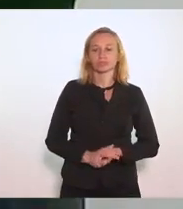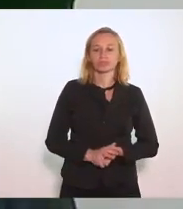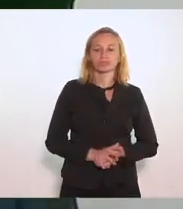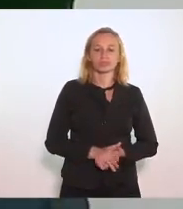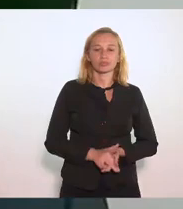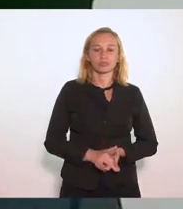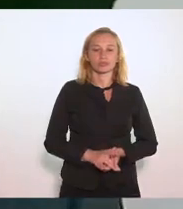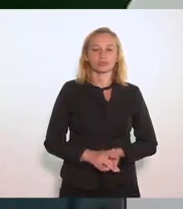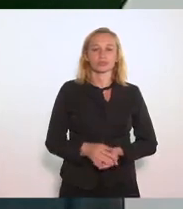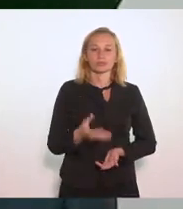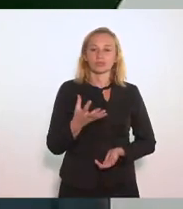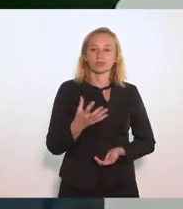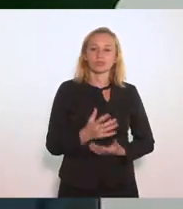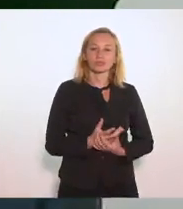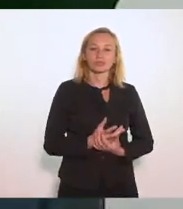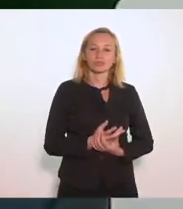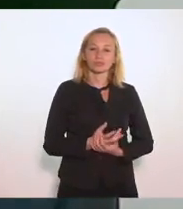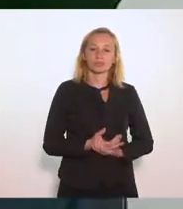o parecer